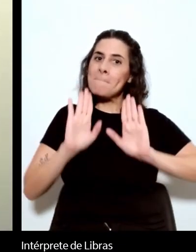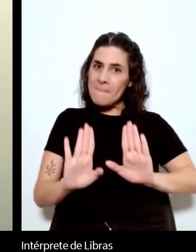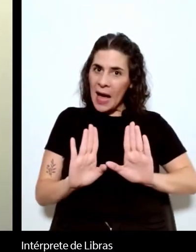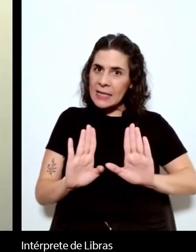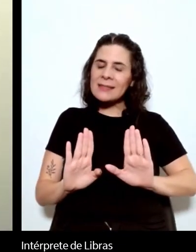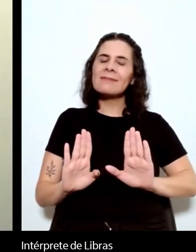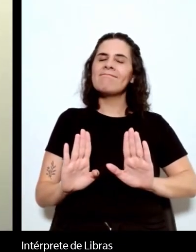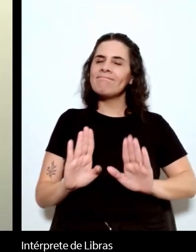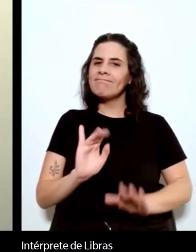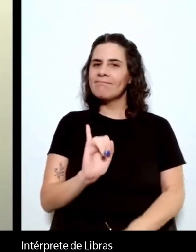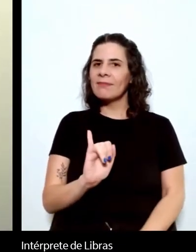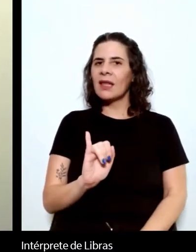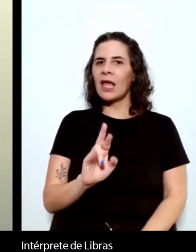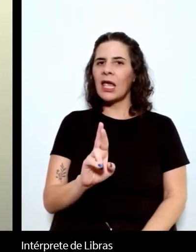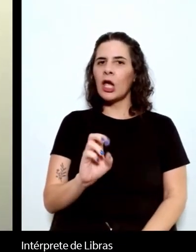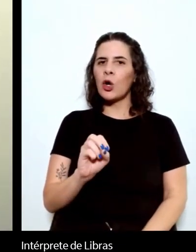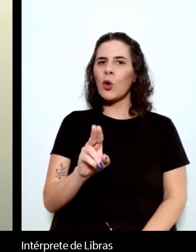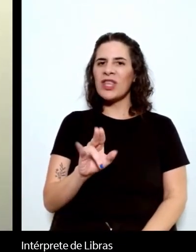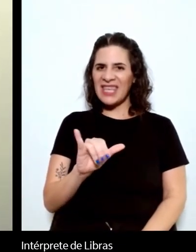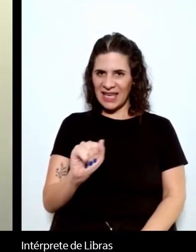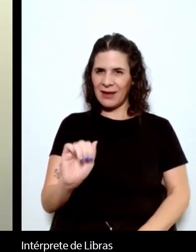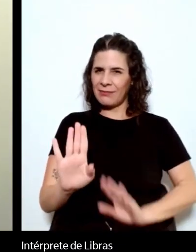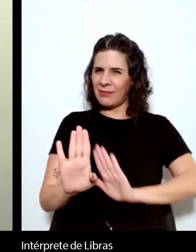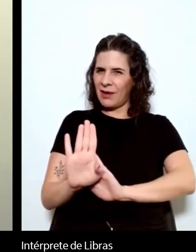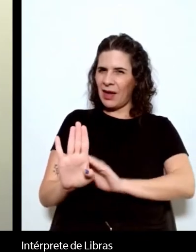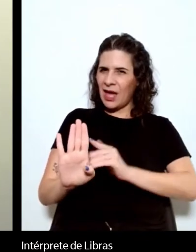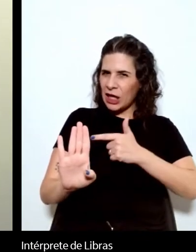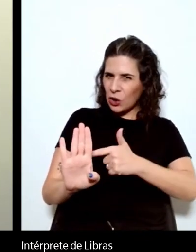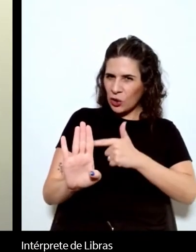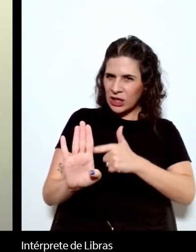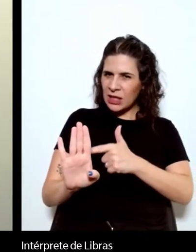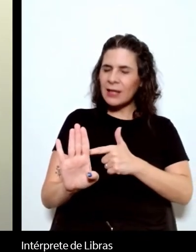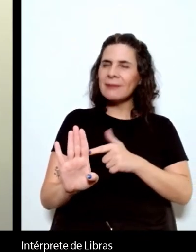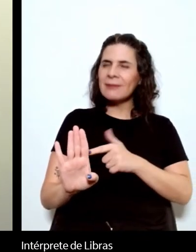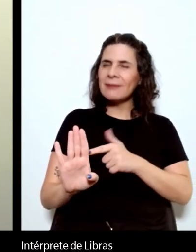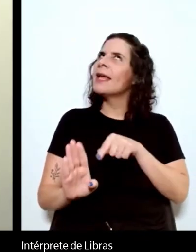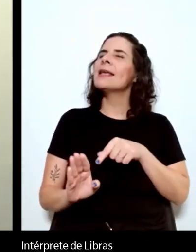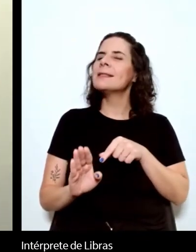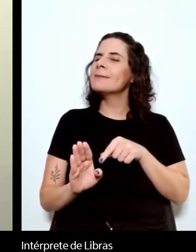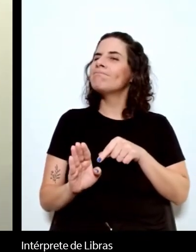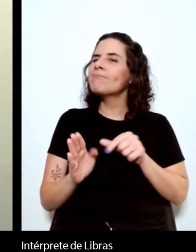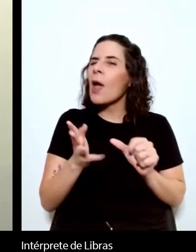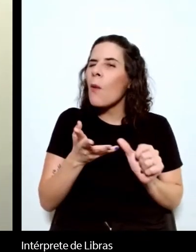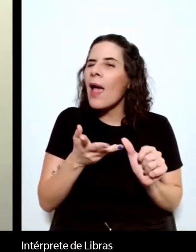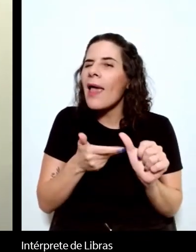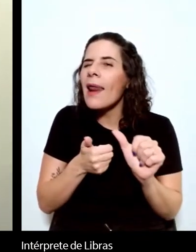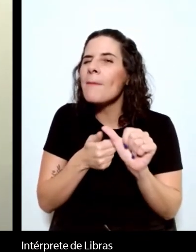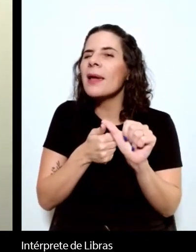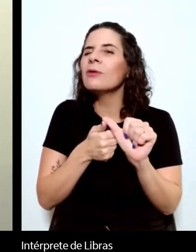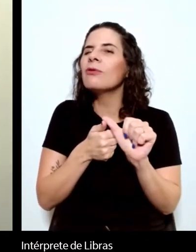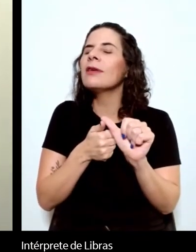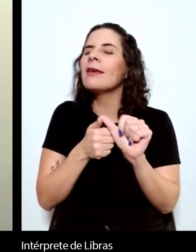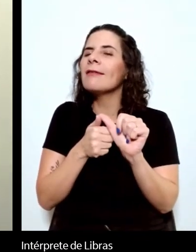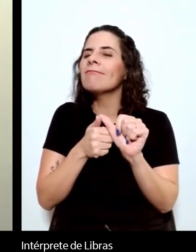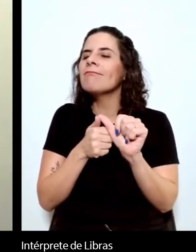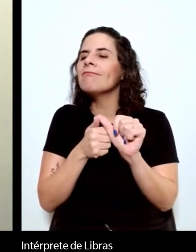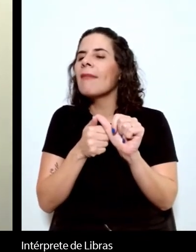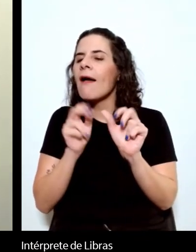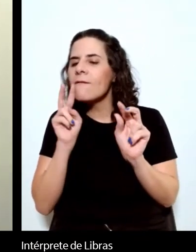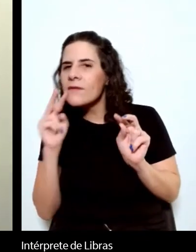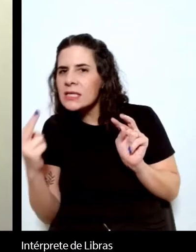grande elemento que une a a visão que ambos